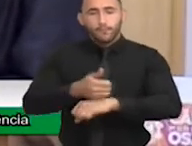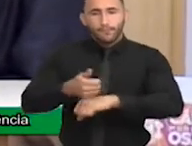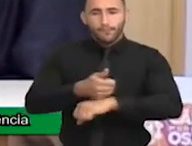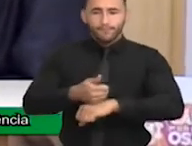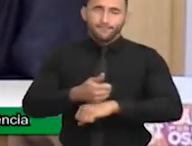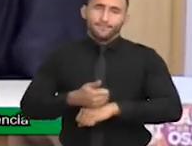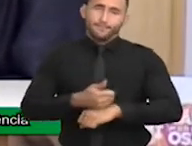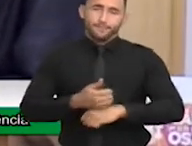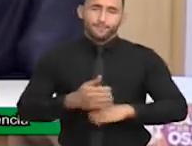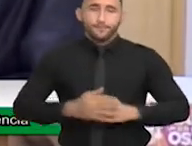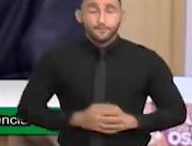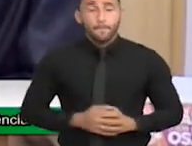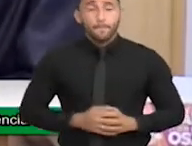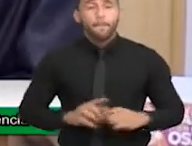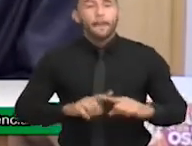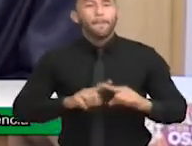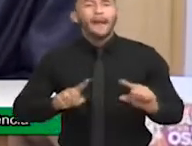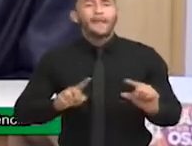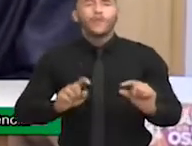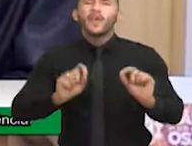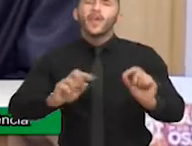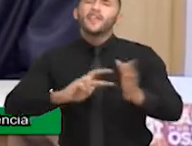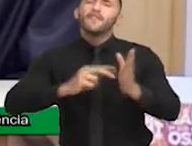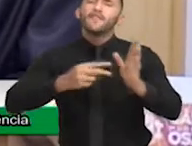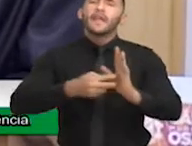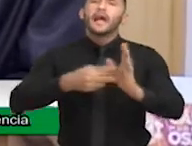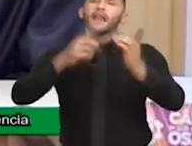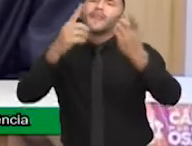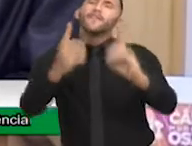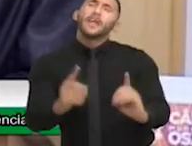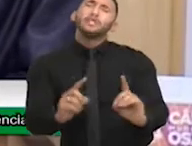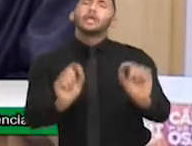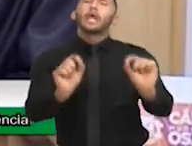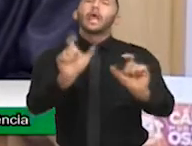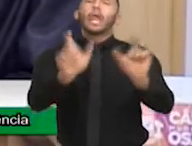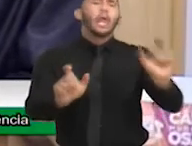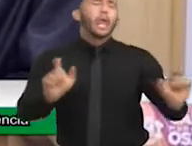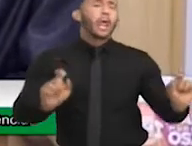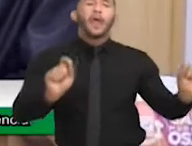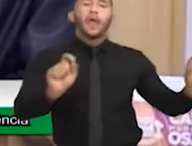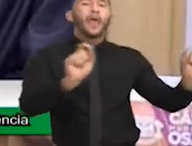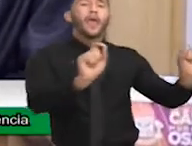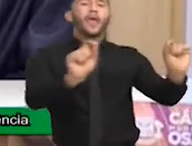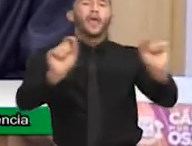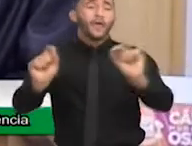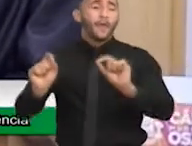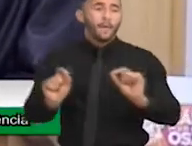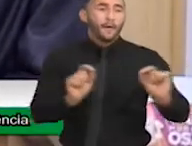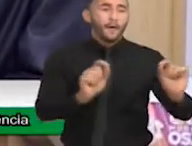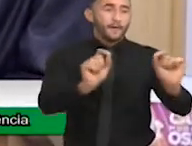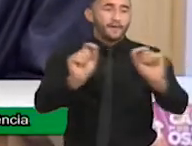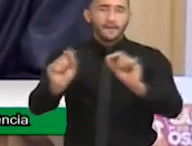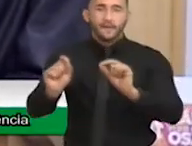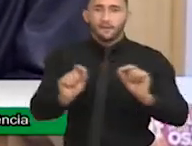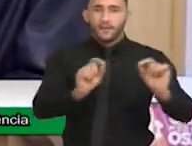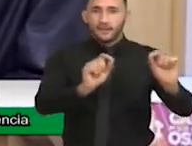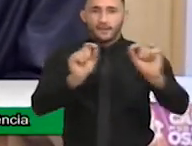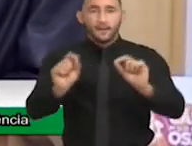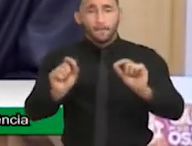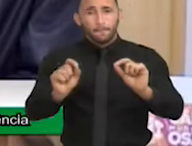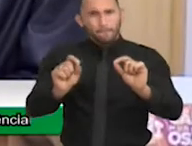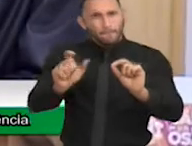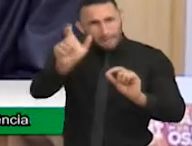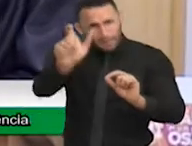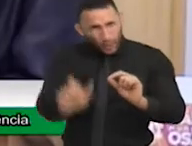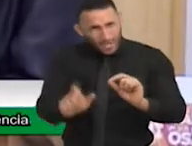Bom, mas quem é deficiente? Aqui eu trago uma reflexão, porque muitas vezes se fala a pessoa com deficiência. Para mim,